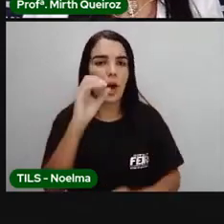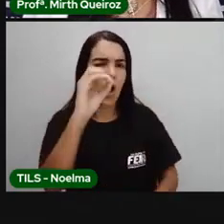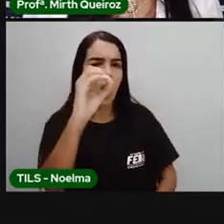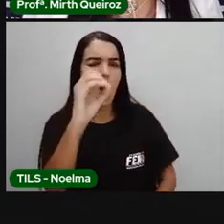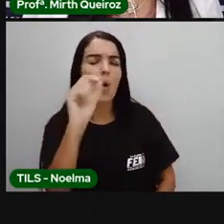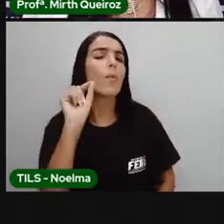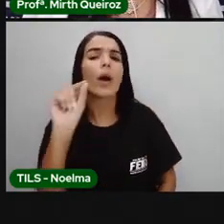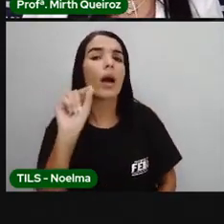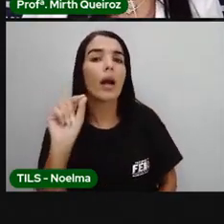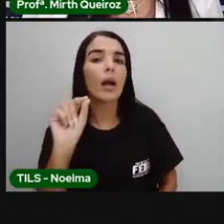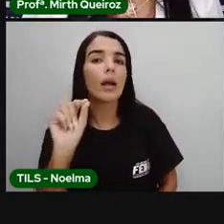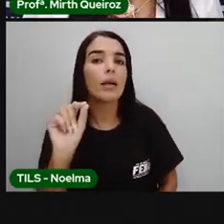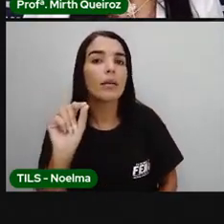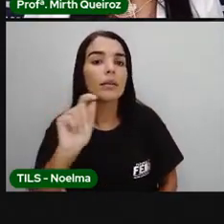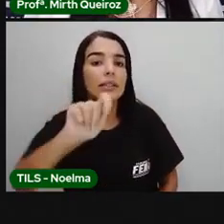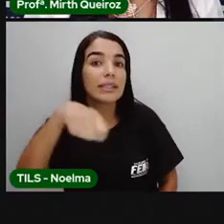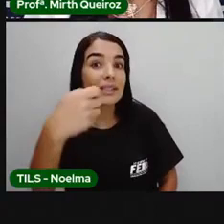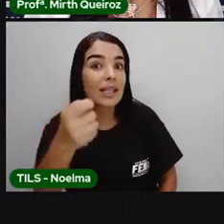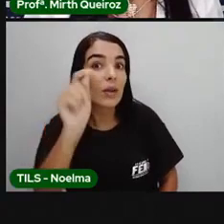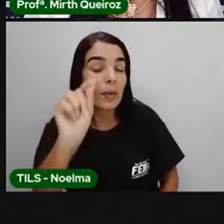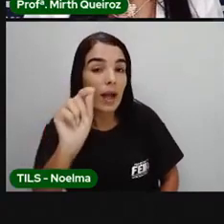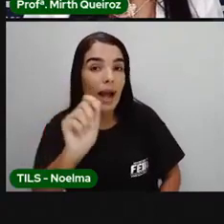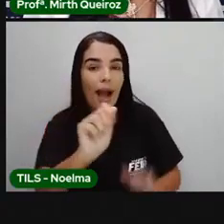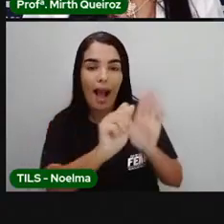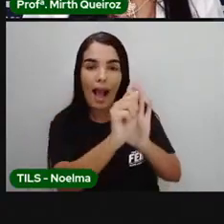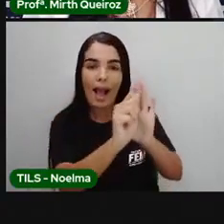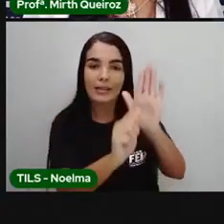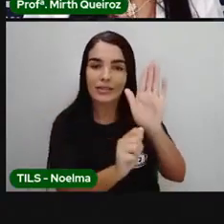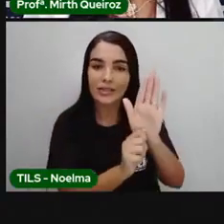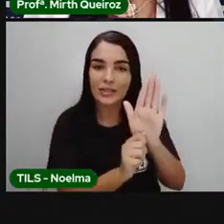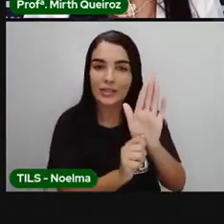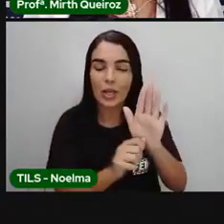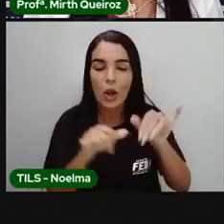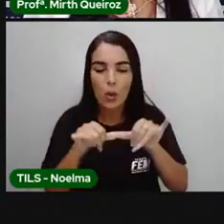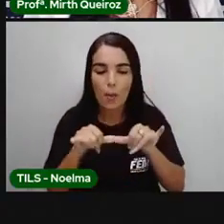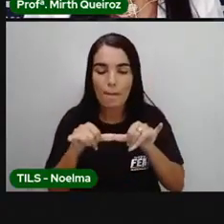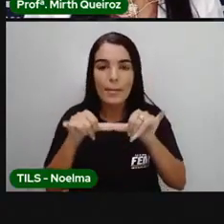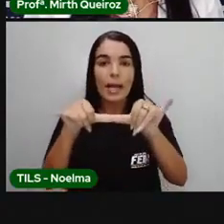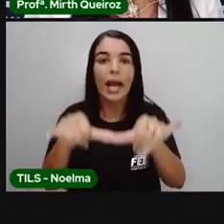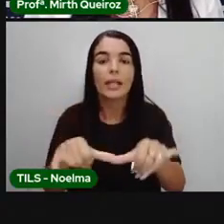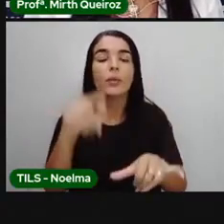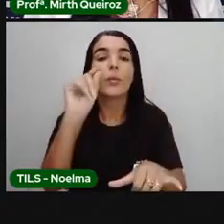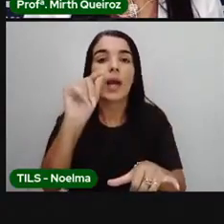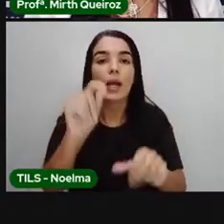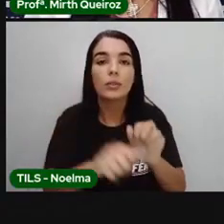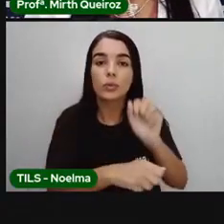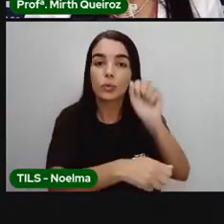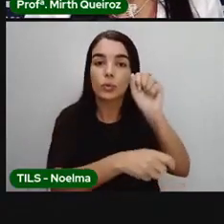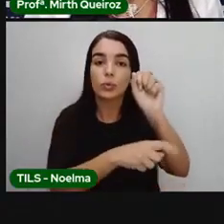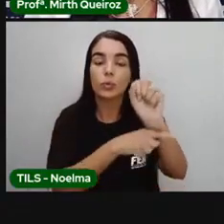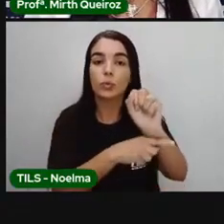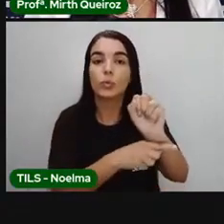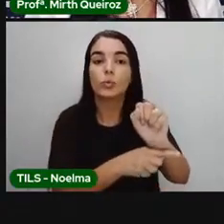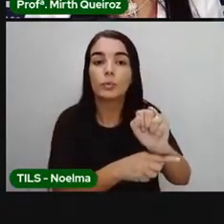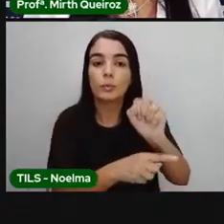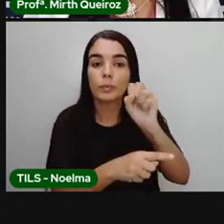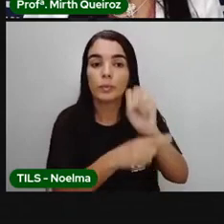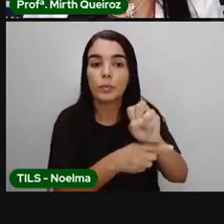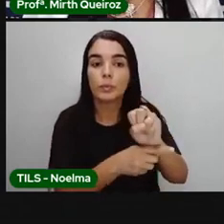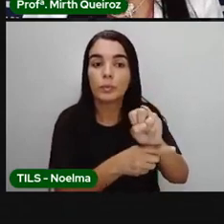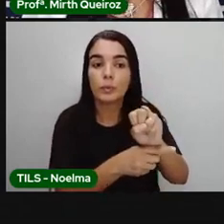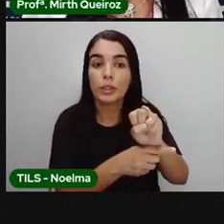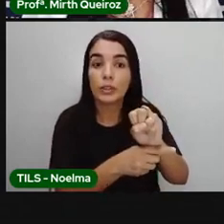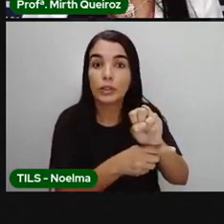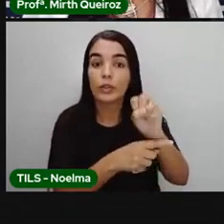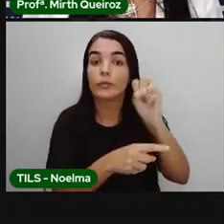seria o quê? O artigo. Mercado, então, é o quê? Substantivo. Lembram